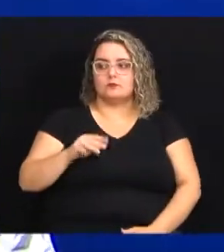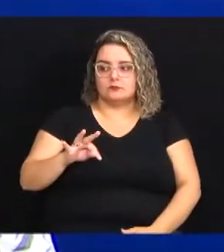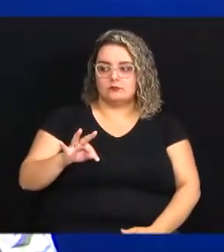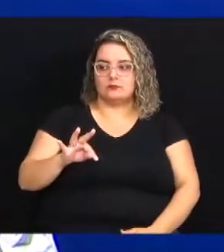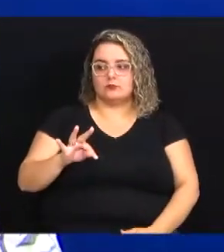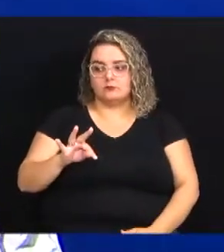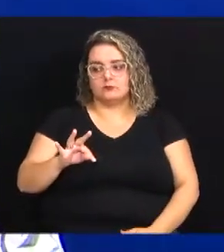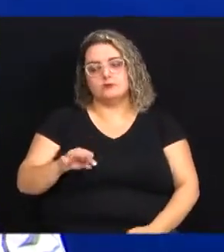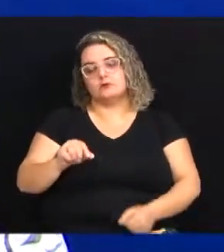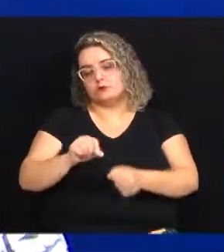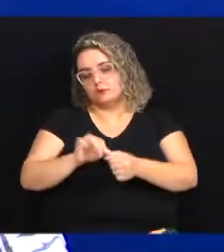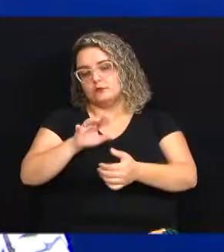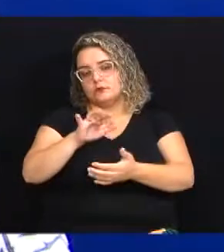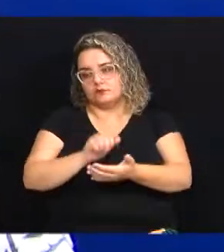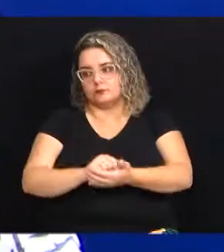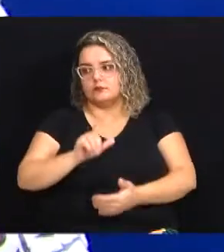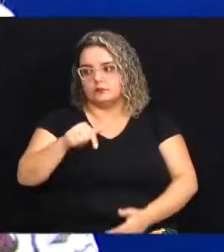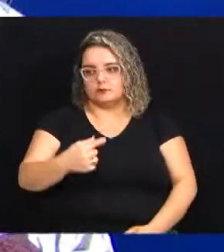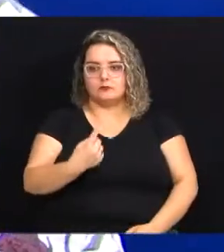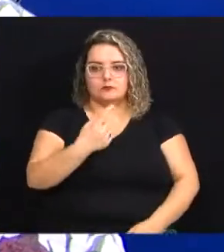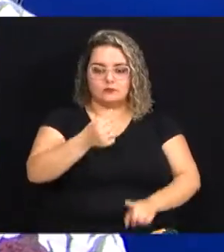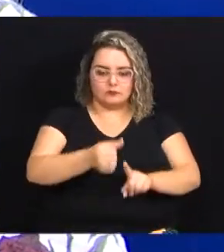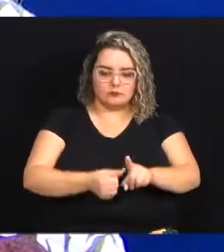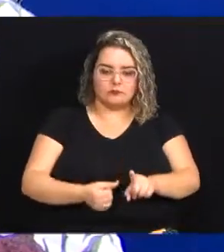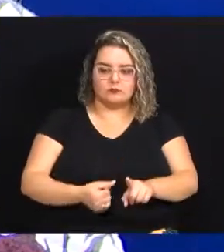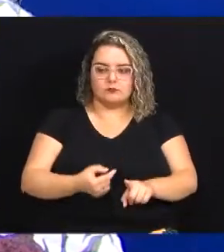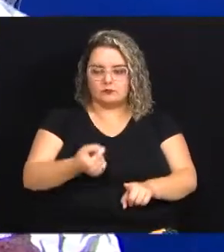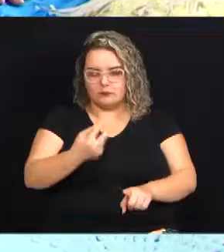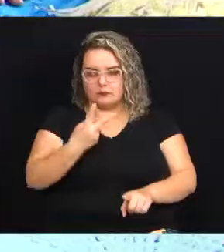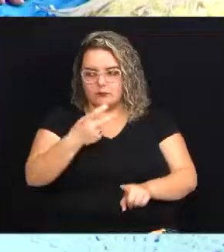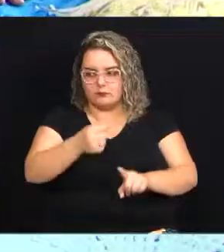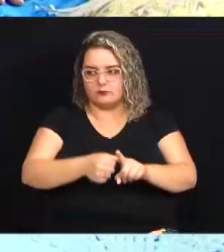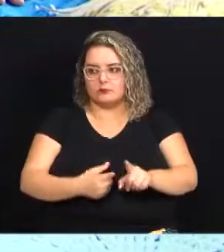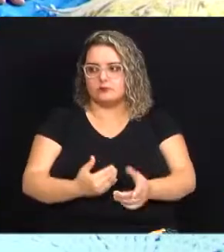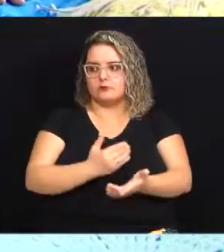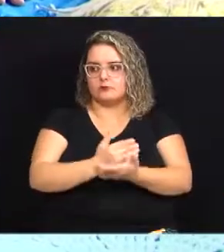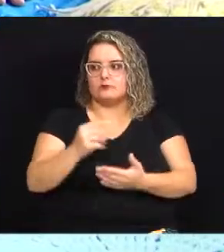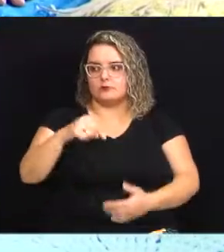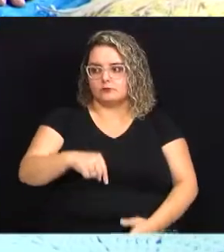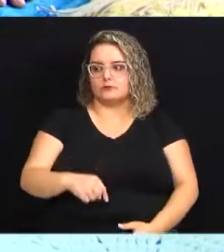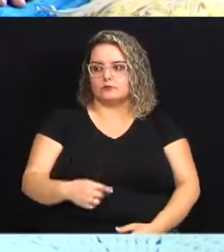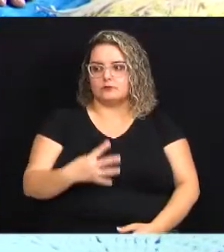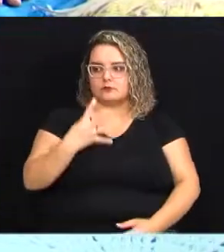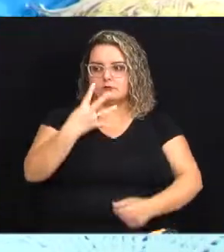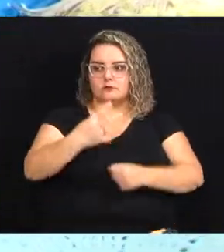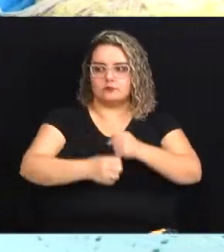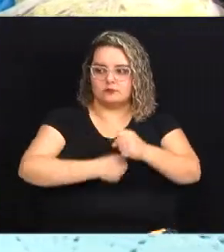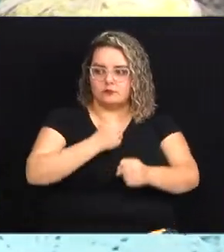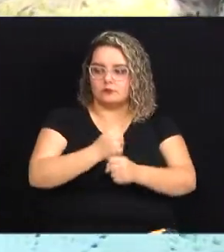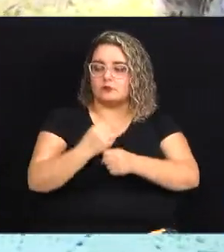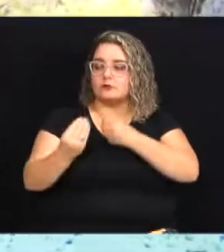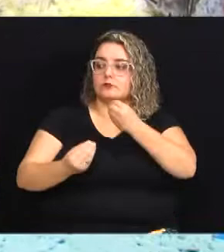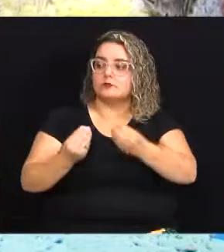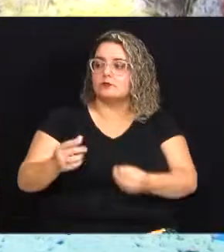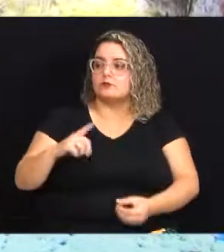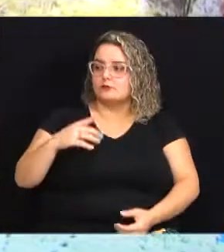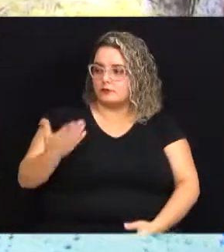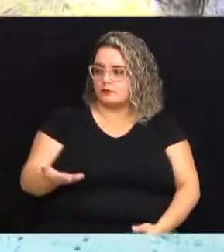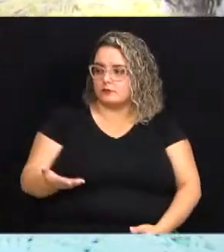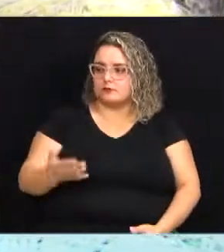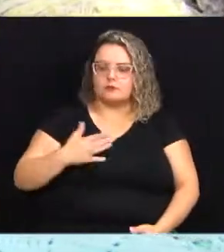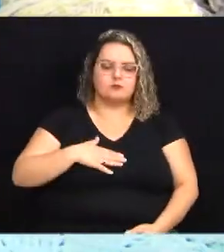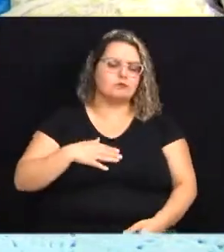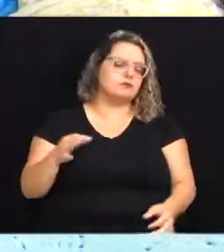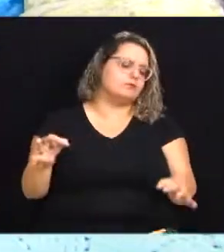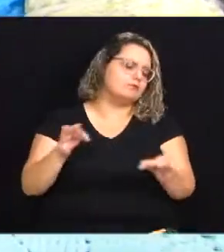CEPAT fiz a inscrição e depois de um mês e meio eu conheci comecei estou aqui há 4 anos Como tem sido para você?